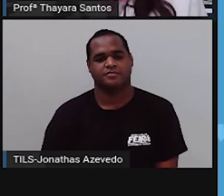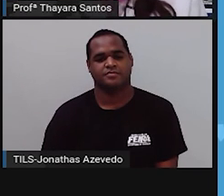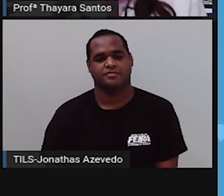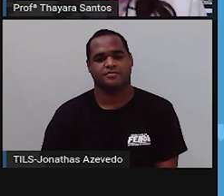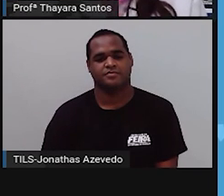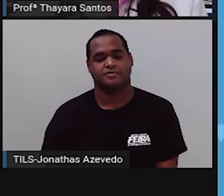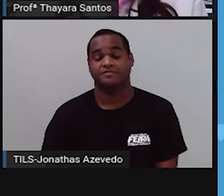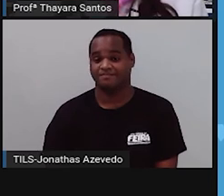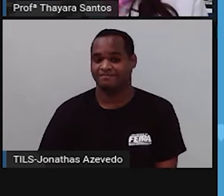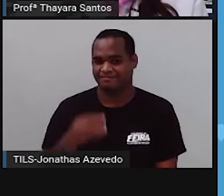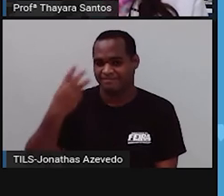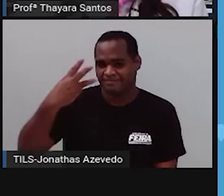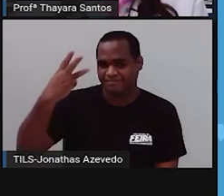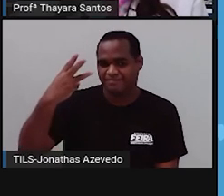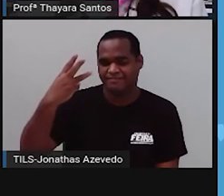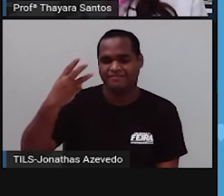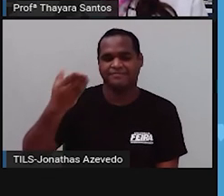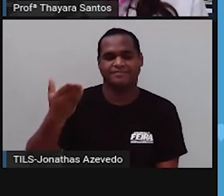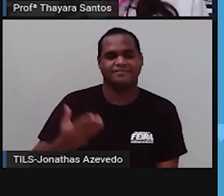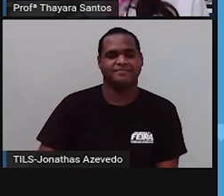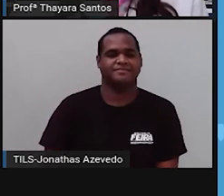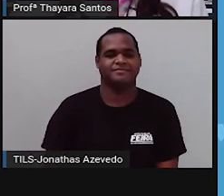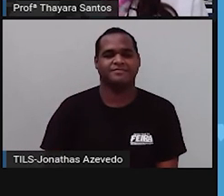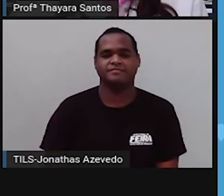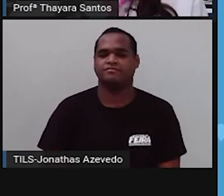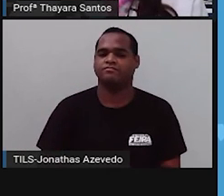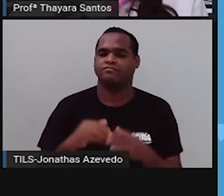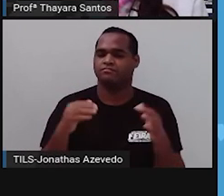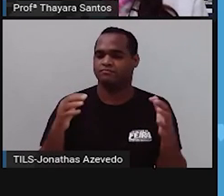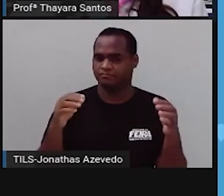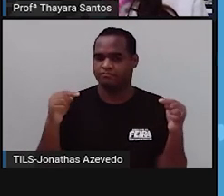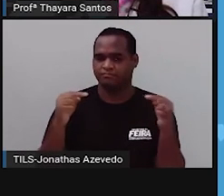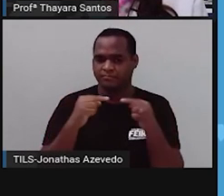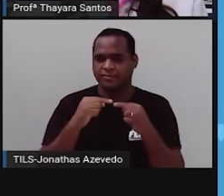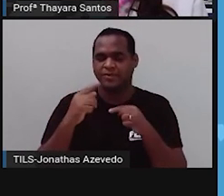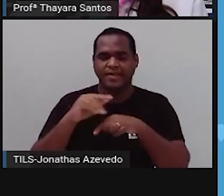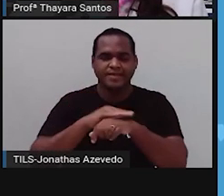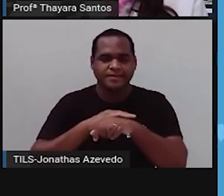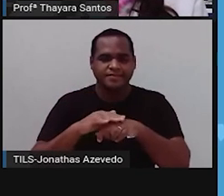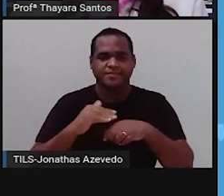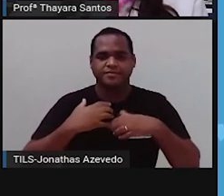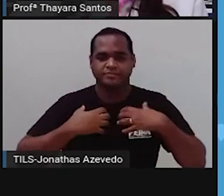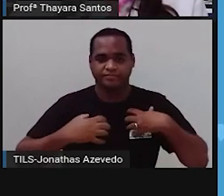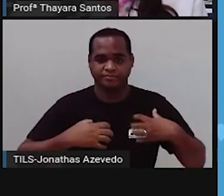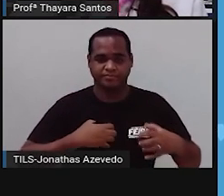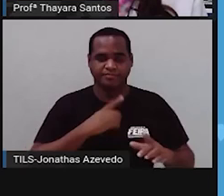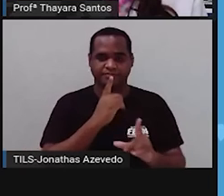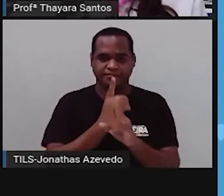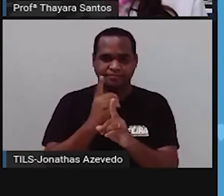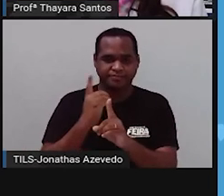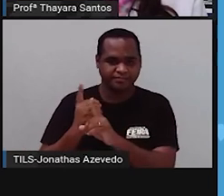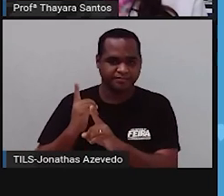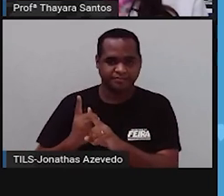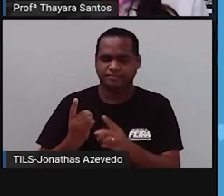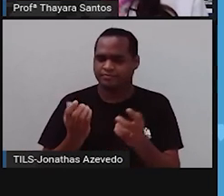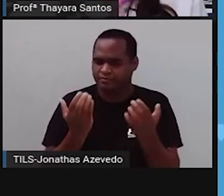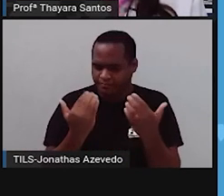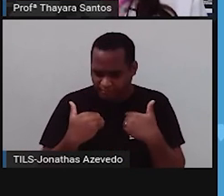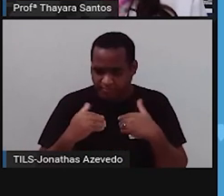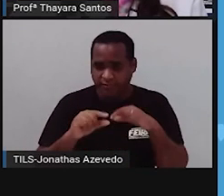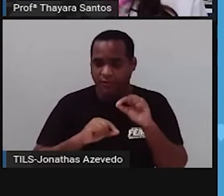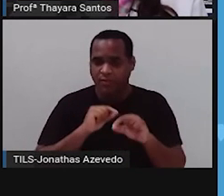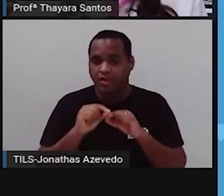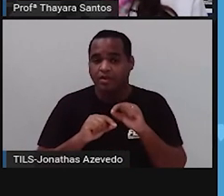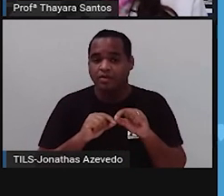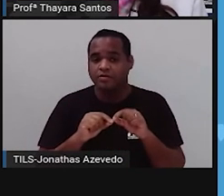Vamos para a terceira. O tipo de tecido muscular encontrado nas vísceras, como o intestino, é